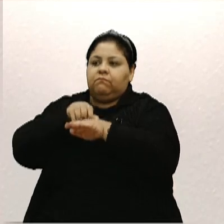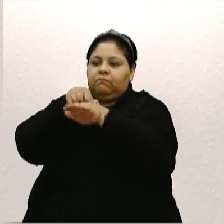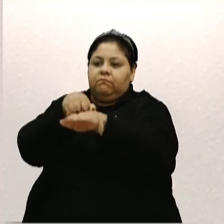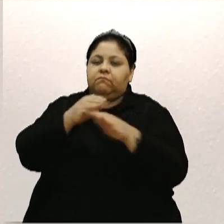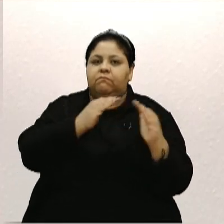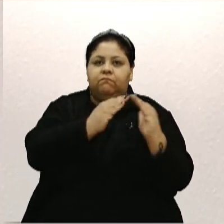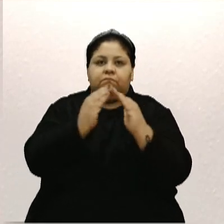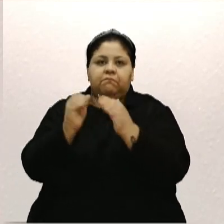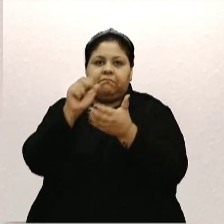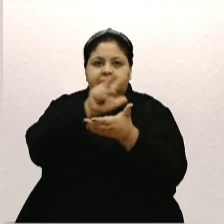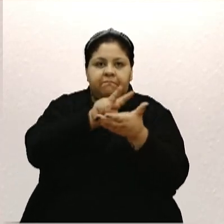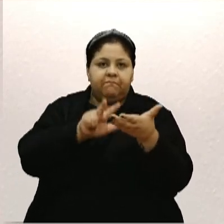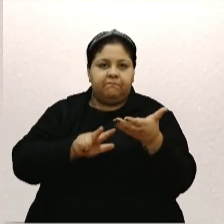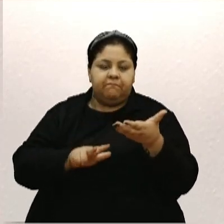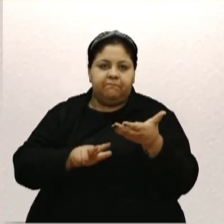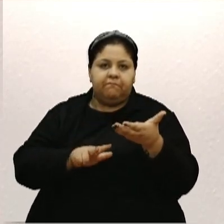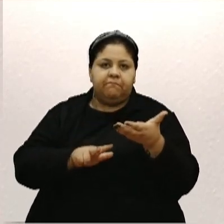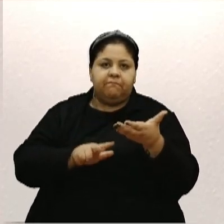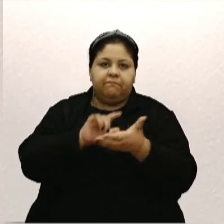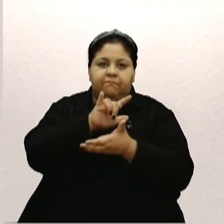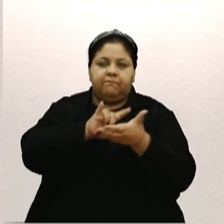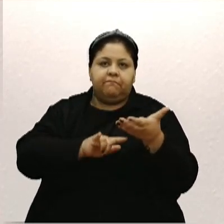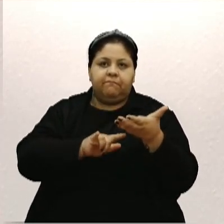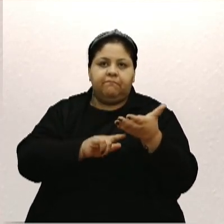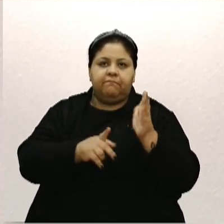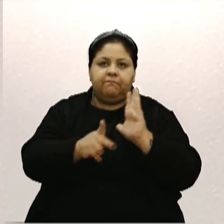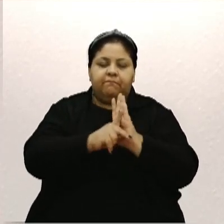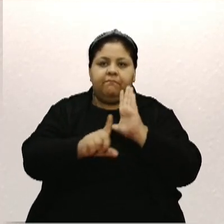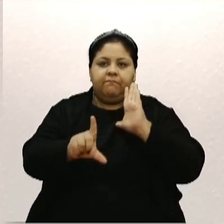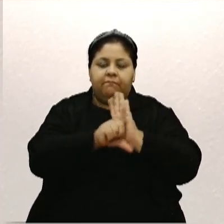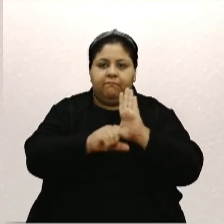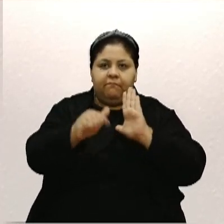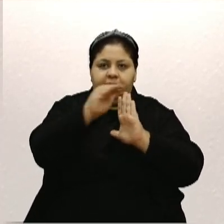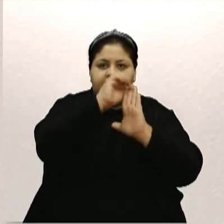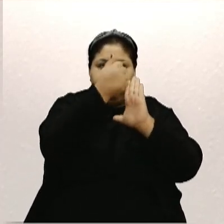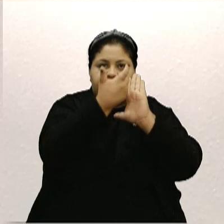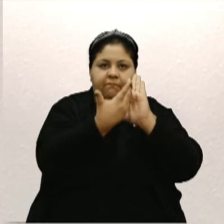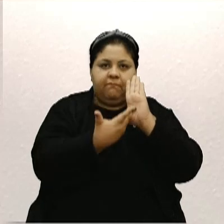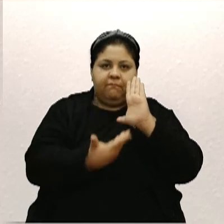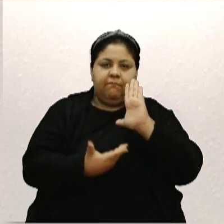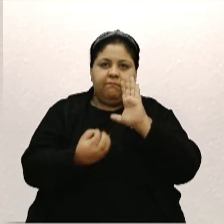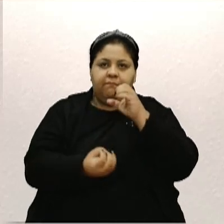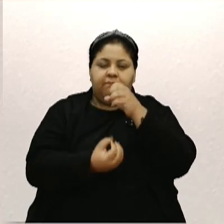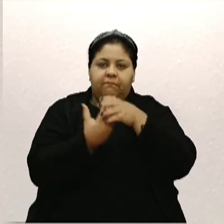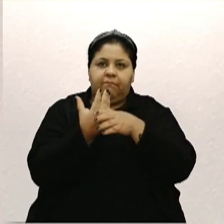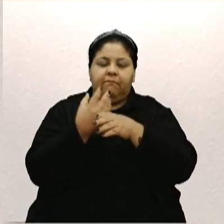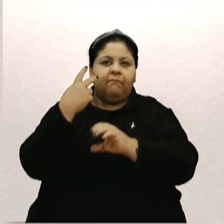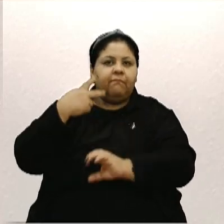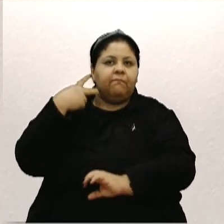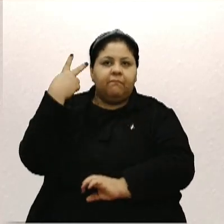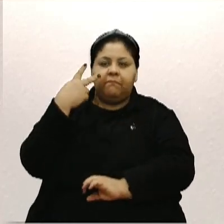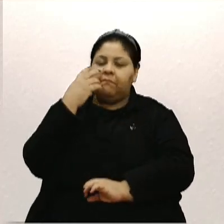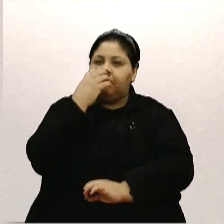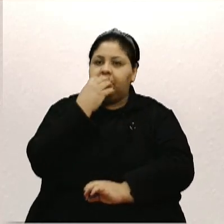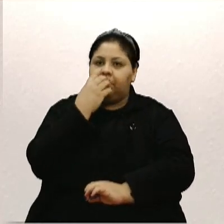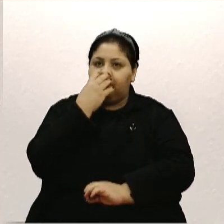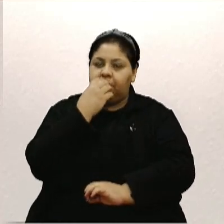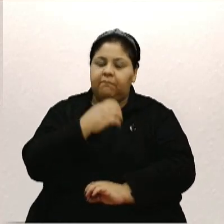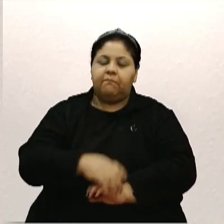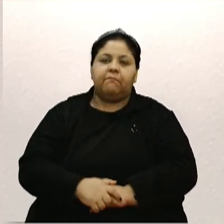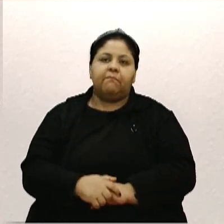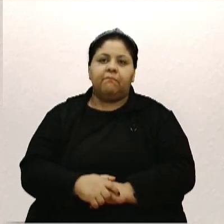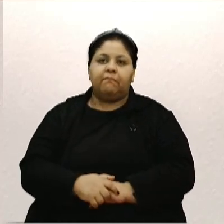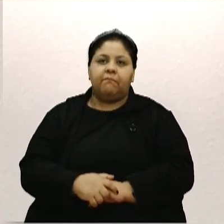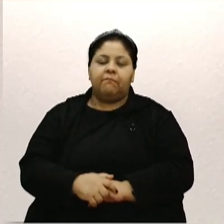Habitação, para análise e parecer do projeto de lei supressionado de autoria do vereador Gilfredo Otto e Camiles, sobrinho,